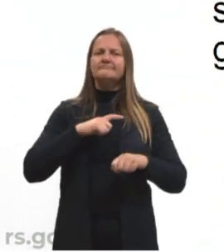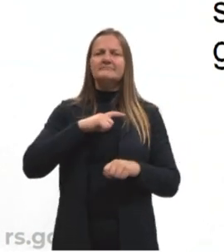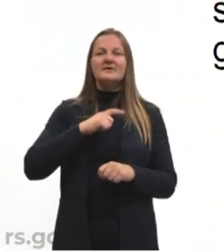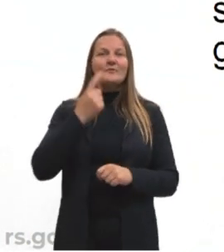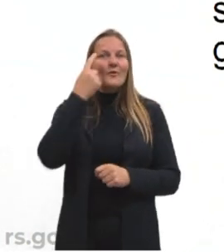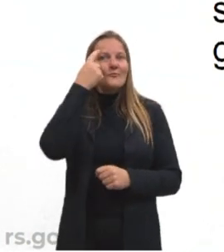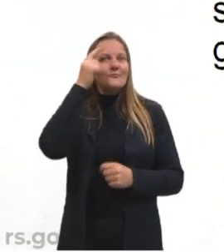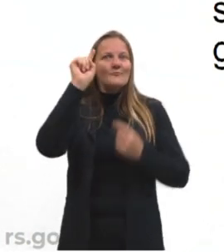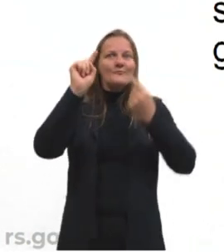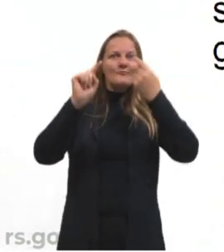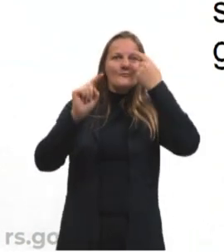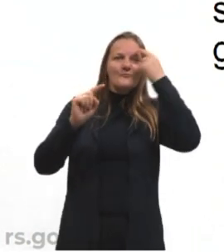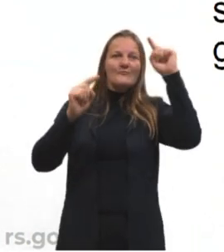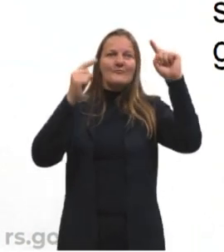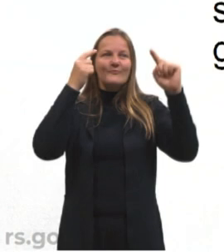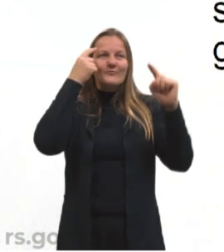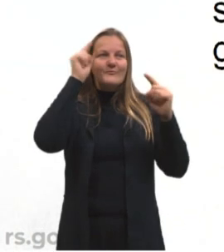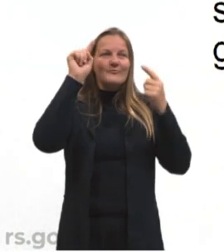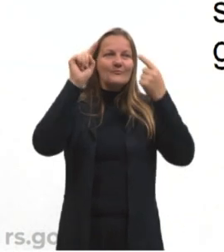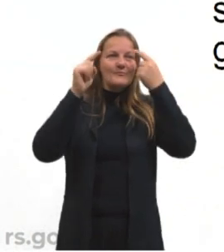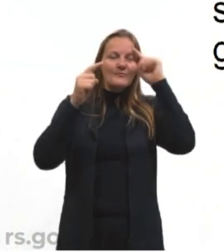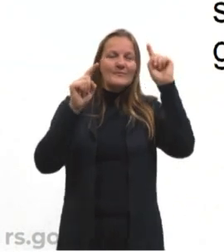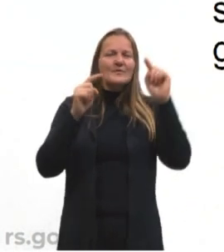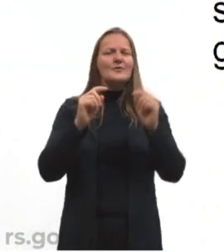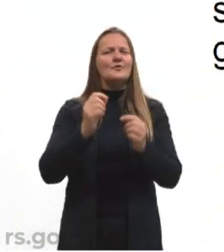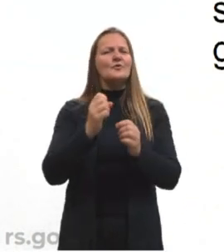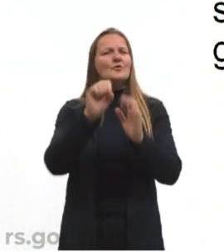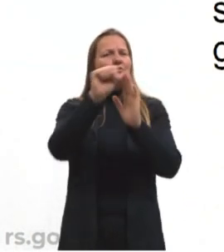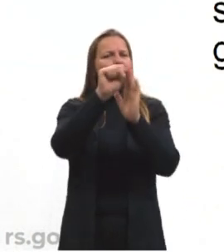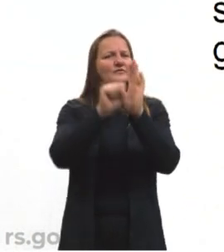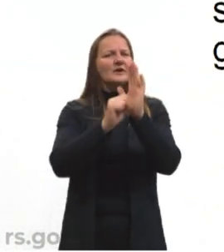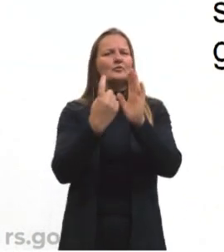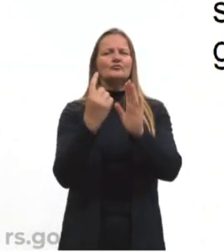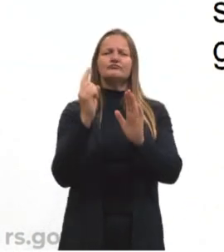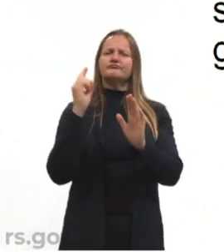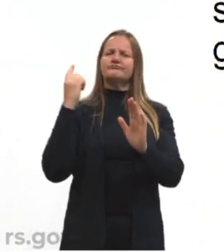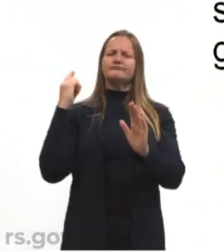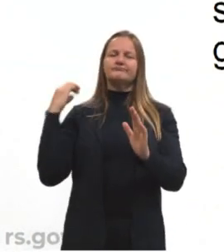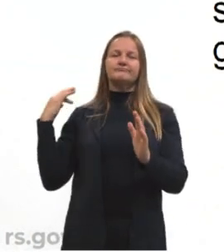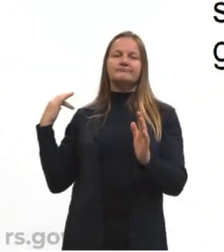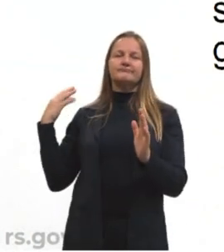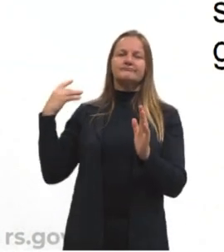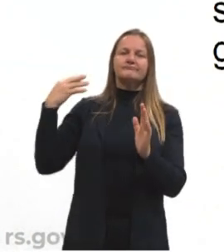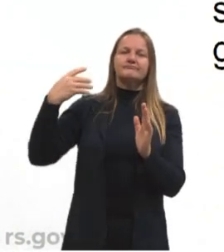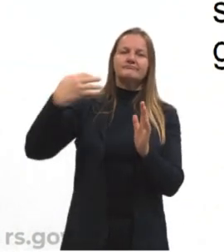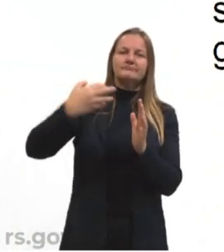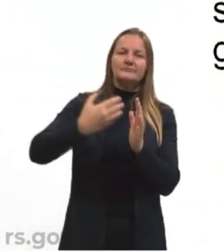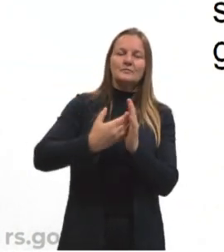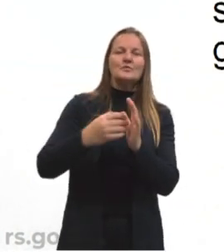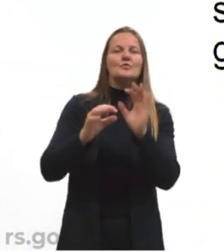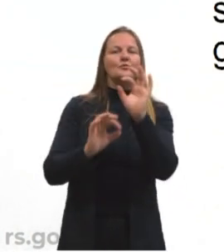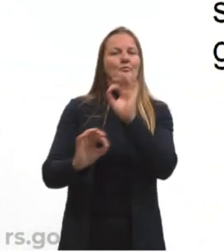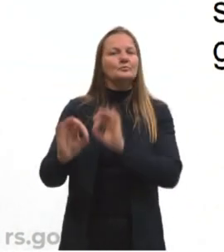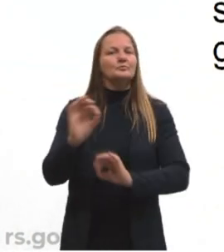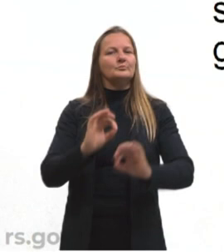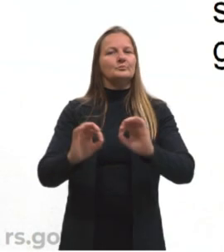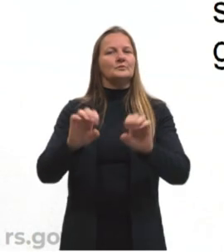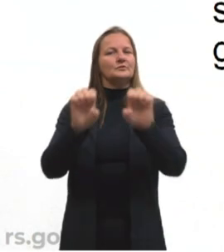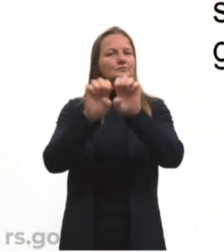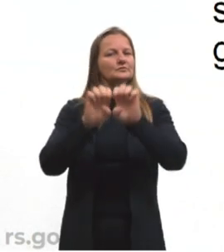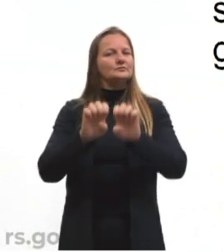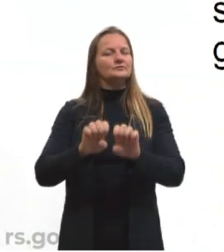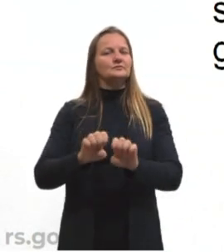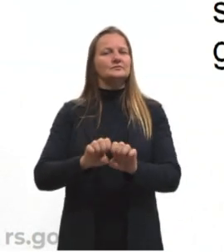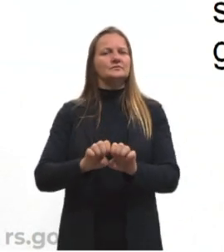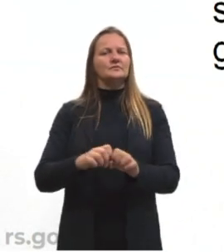invenção que foi sendo estruturada ao longo dos séculos. Suas formulações e conjecturas surgiram